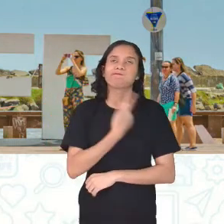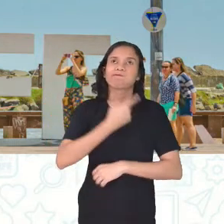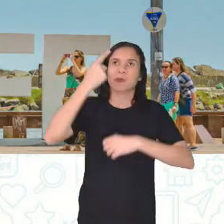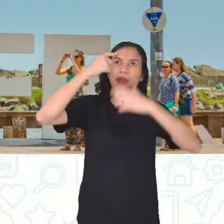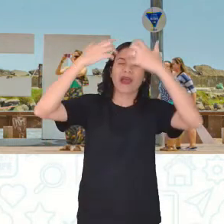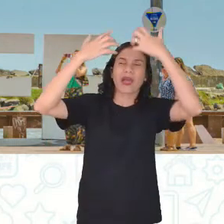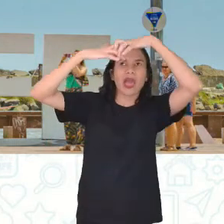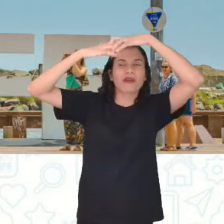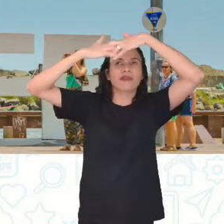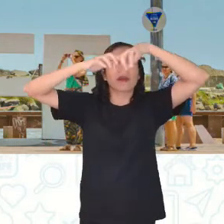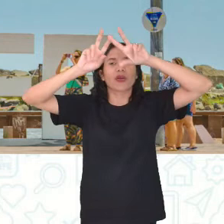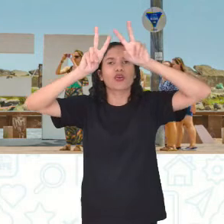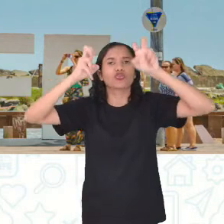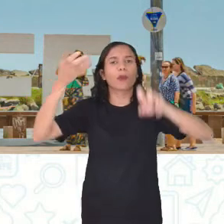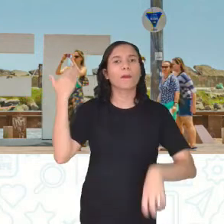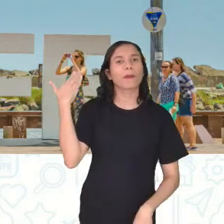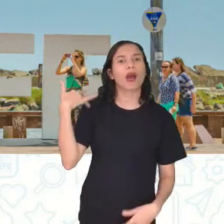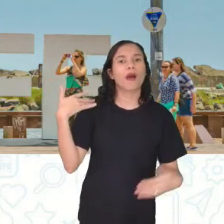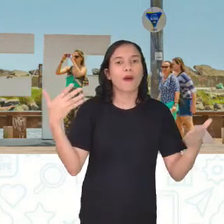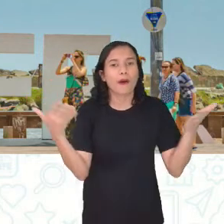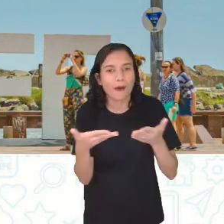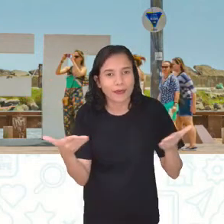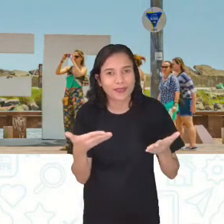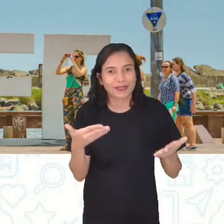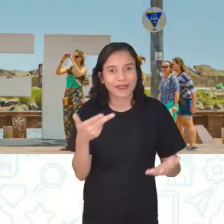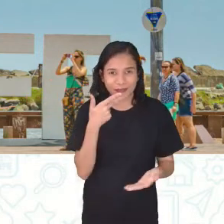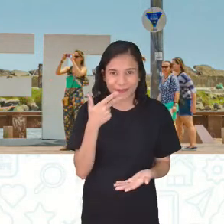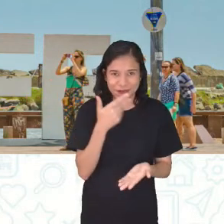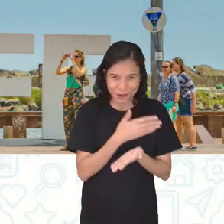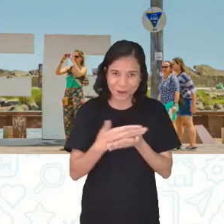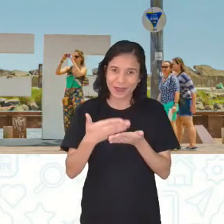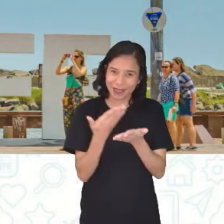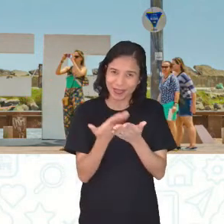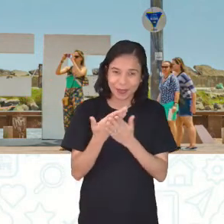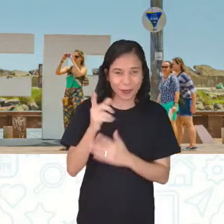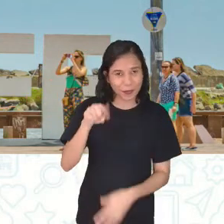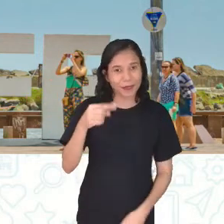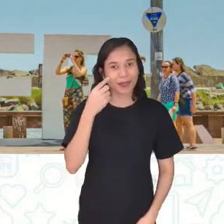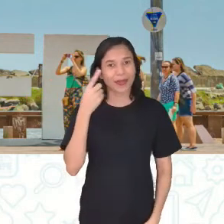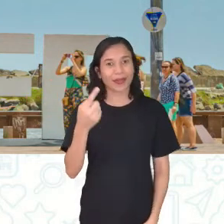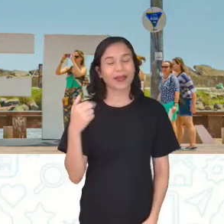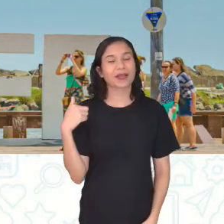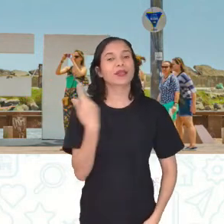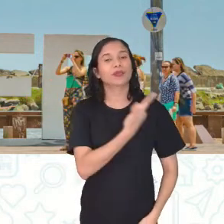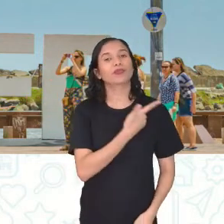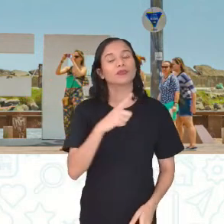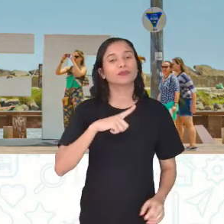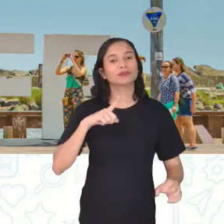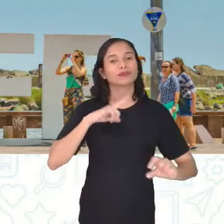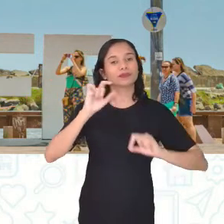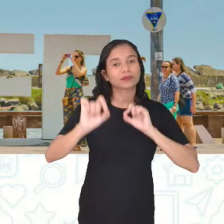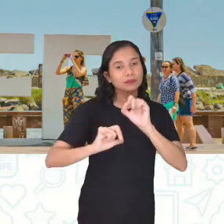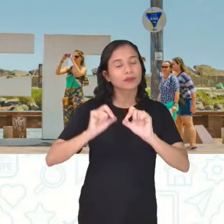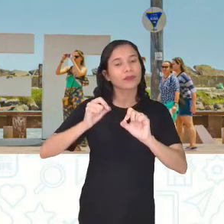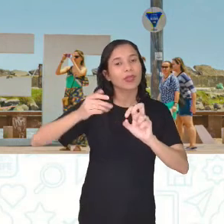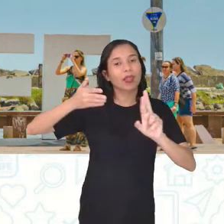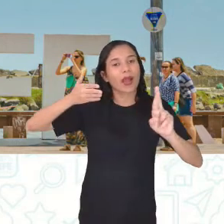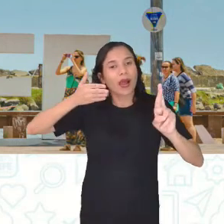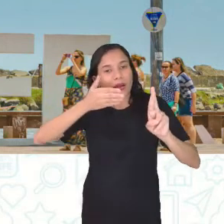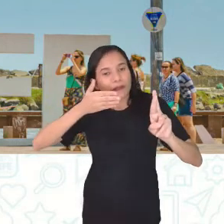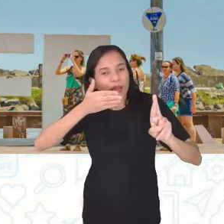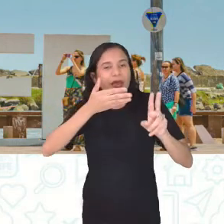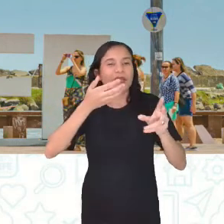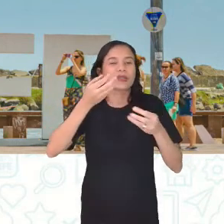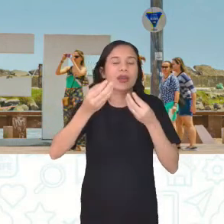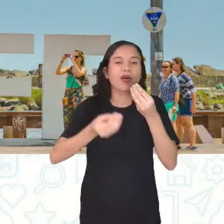sobre o passado e o presente. Olha aí, gente estava falando isso no início da aula, né? Exatamente. Que a gente traz, né? Essas referências,